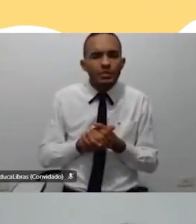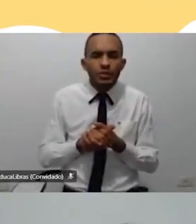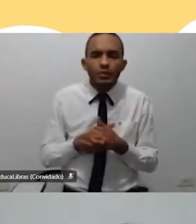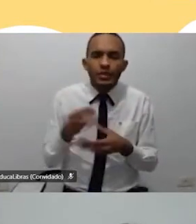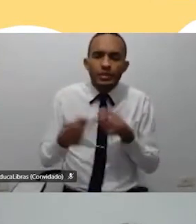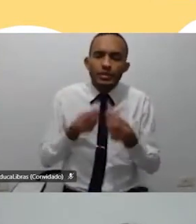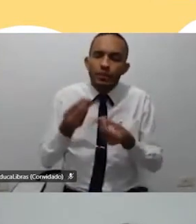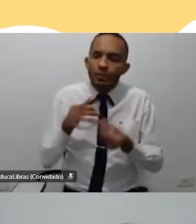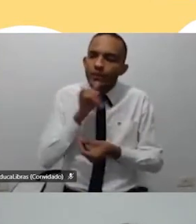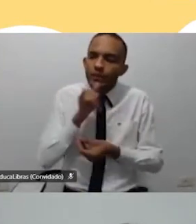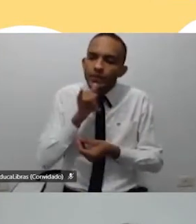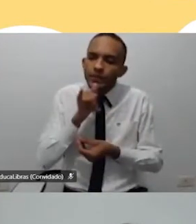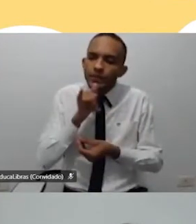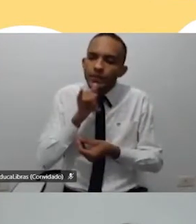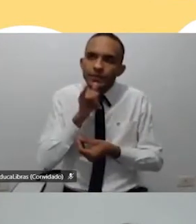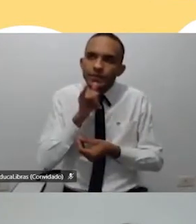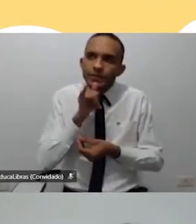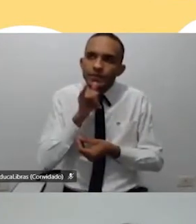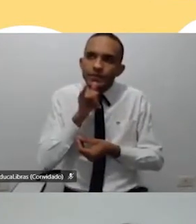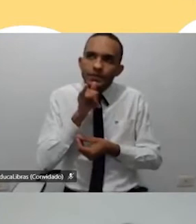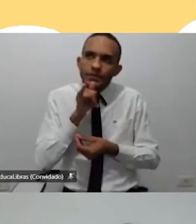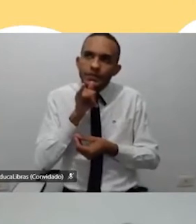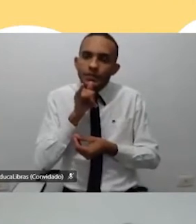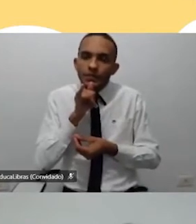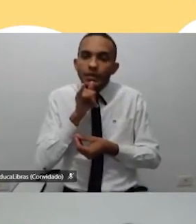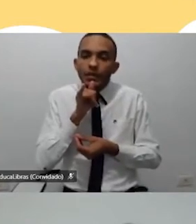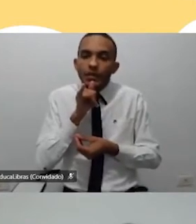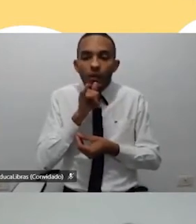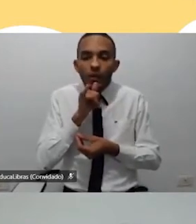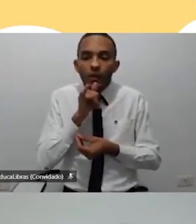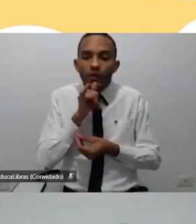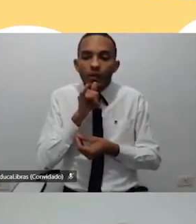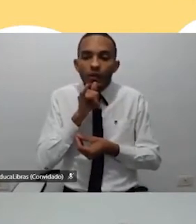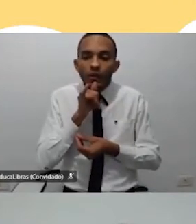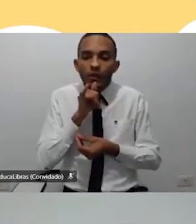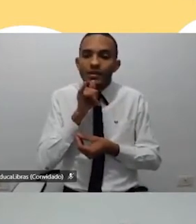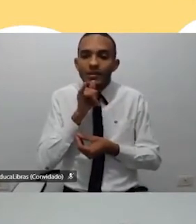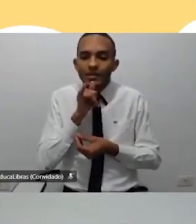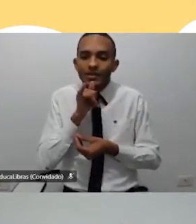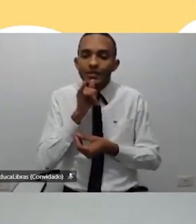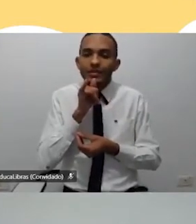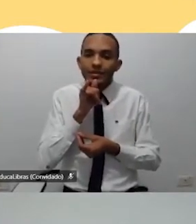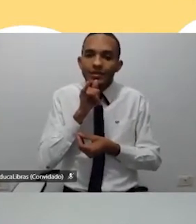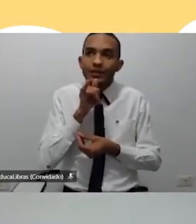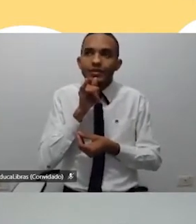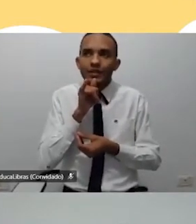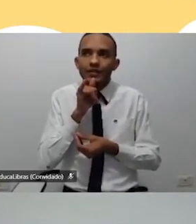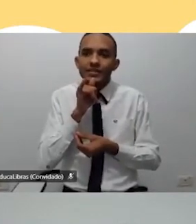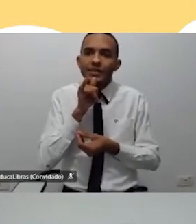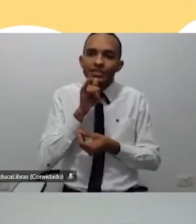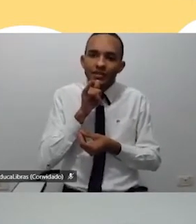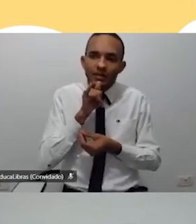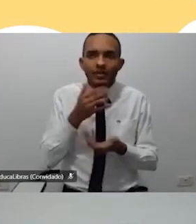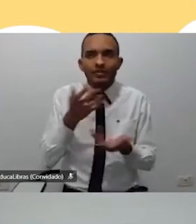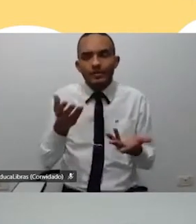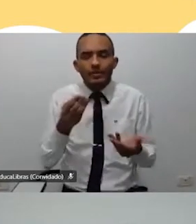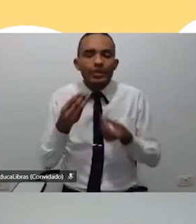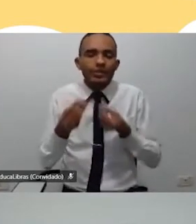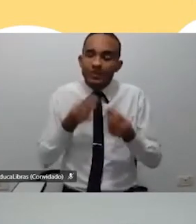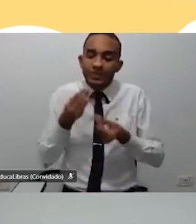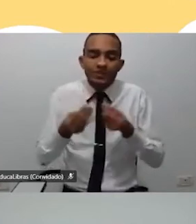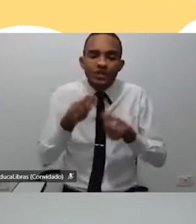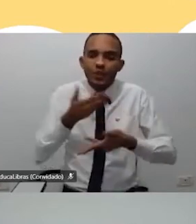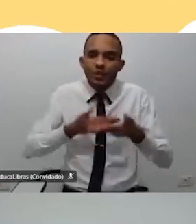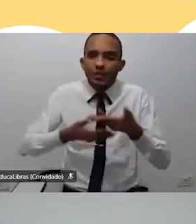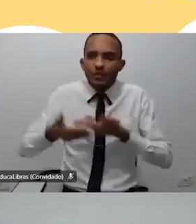para a minha casa, então, às vezes, eu falava com os meus pais e eu falava, nossa, isso aqui está faltando um pouco de outra regulação, isso aqui precisa de um pouco mais de empatia,